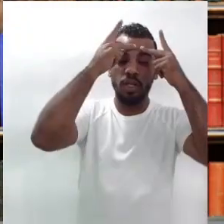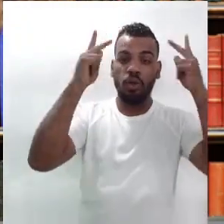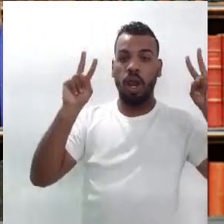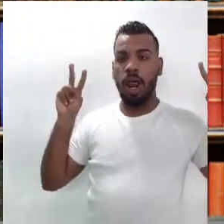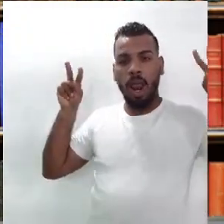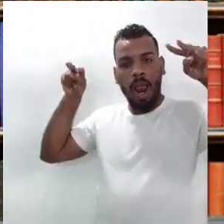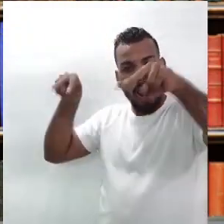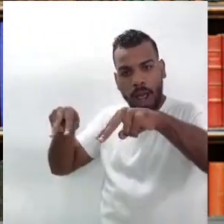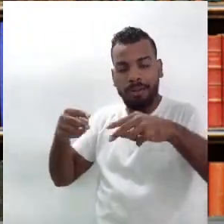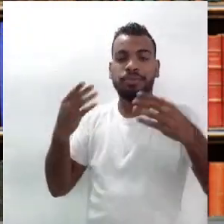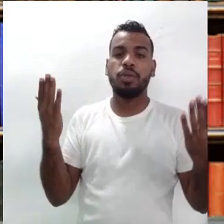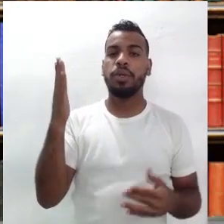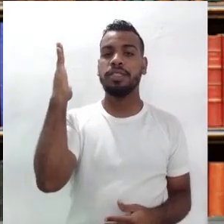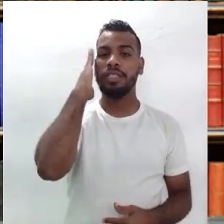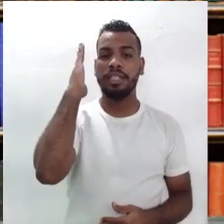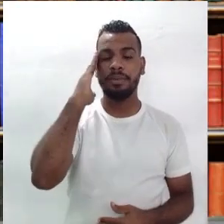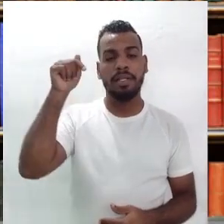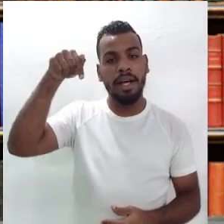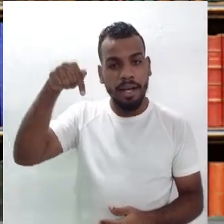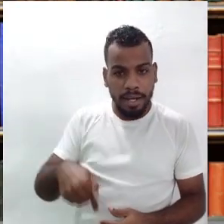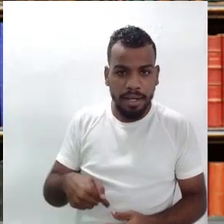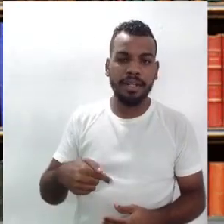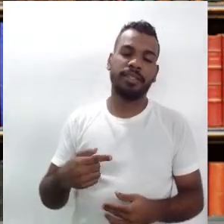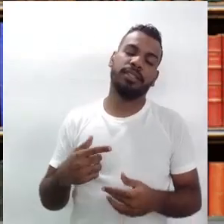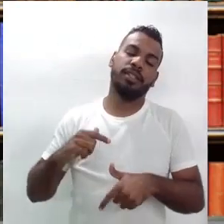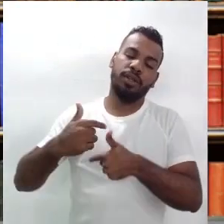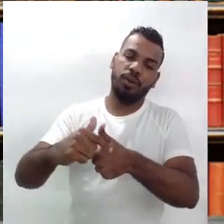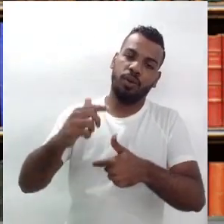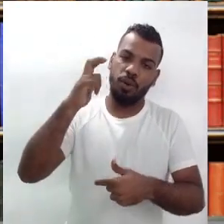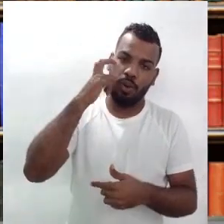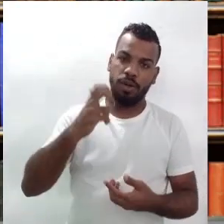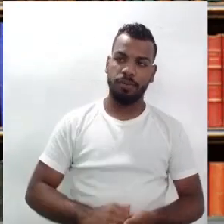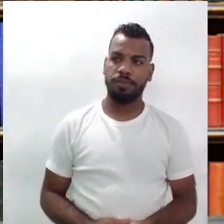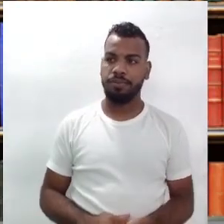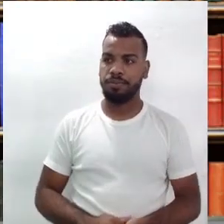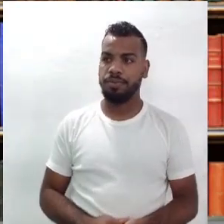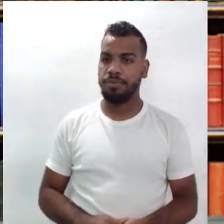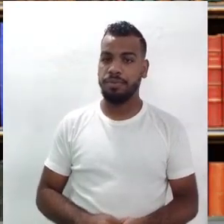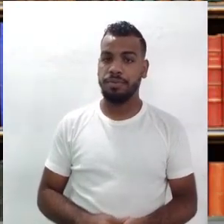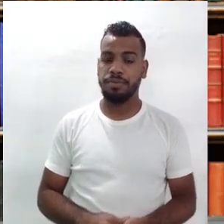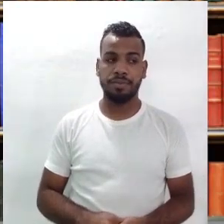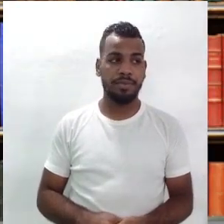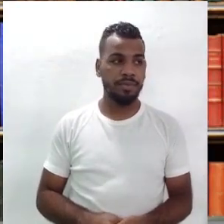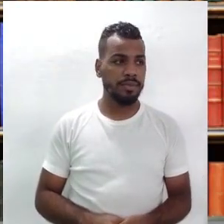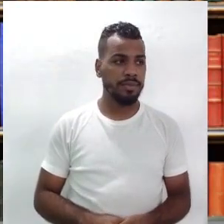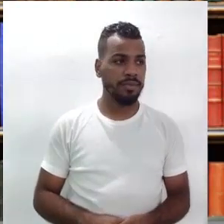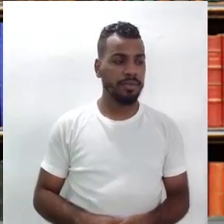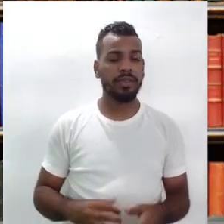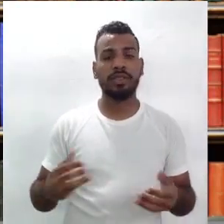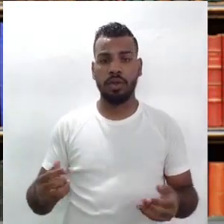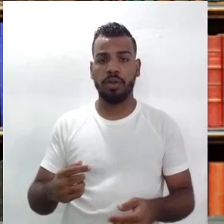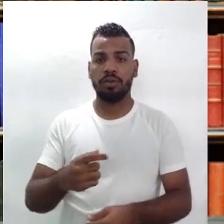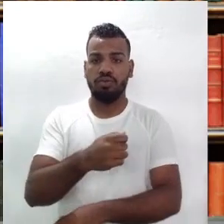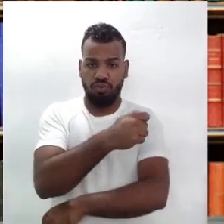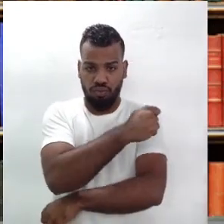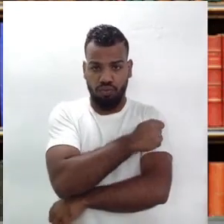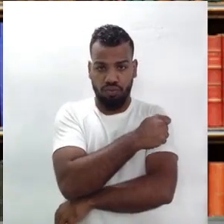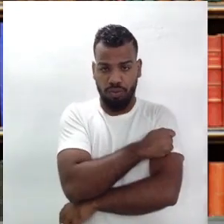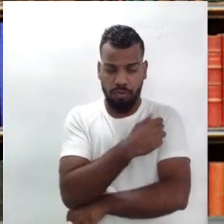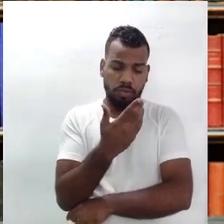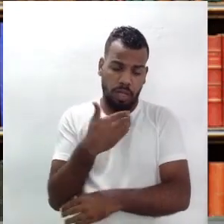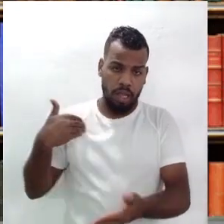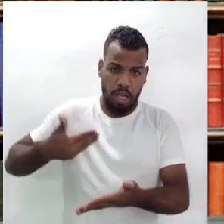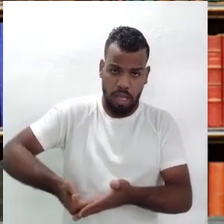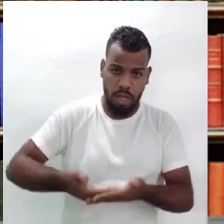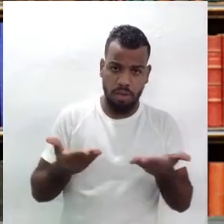o entendimento das nossas tradições culturais. E eu gostaria só de antecipar os nossos estudantes, que até então